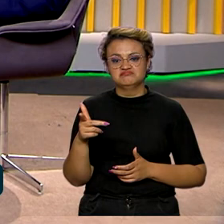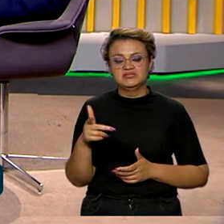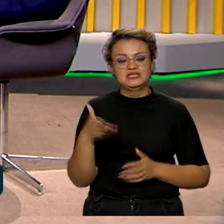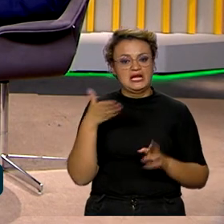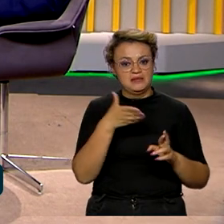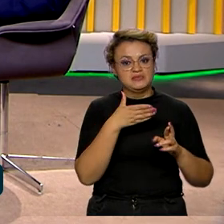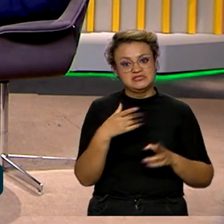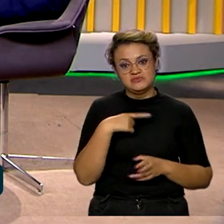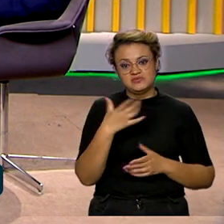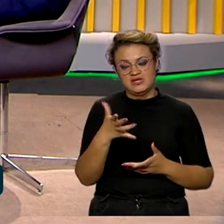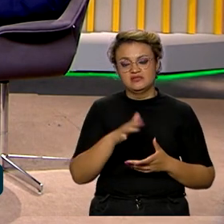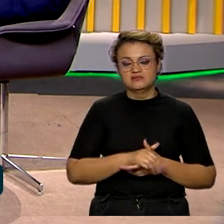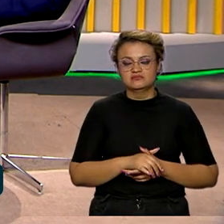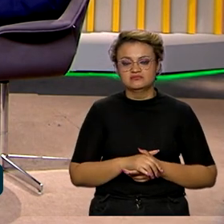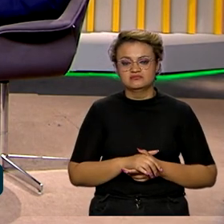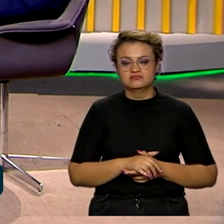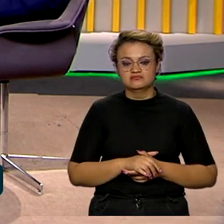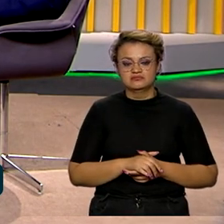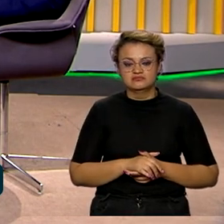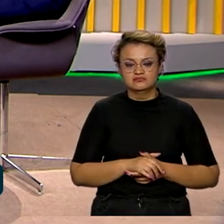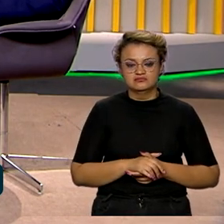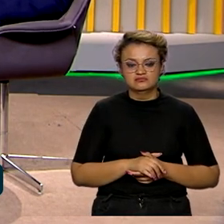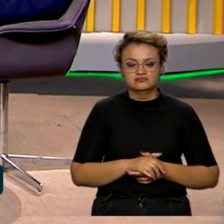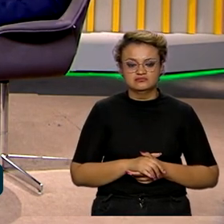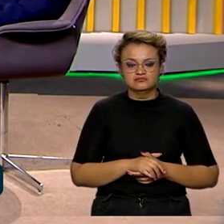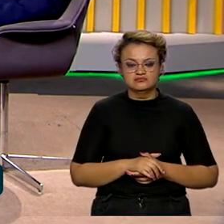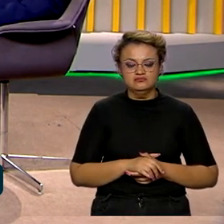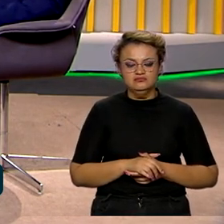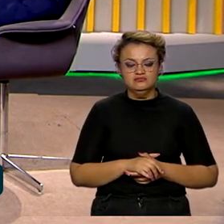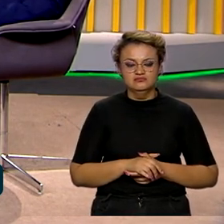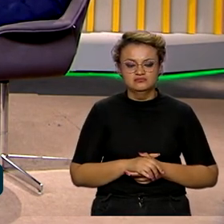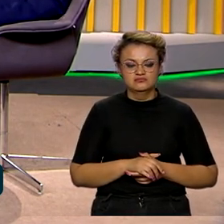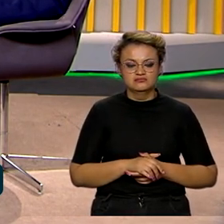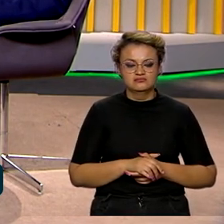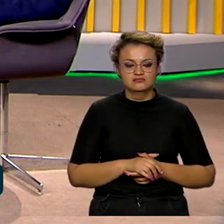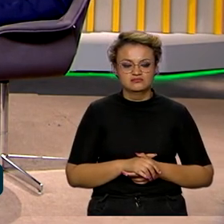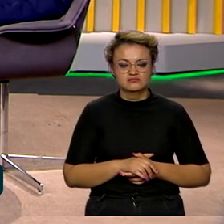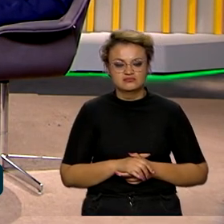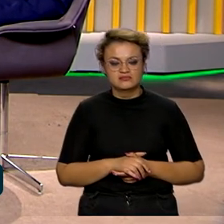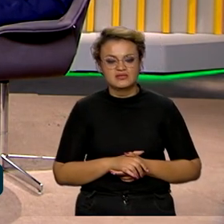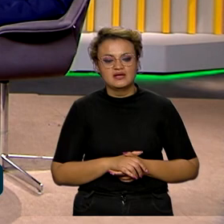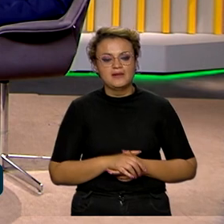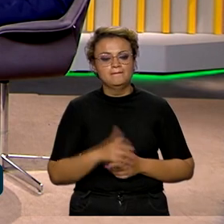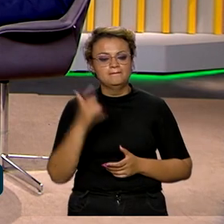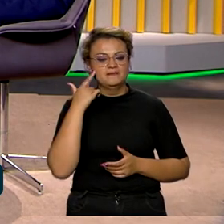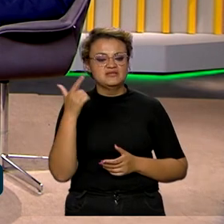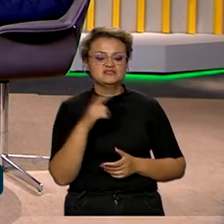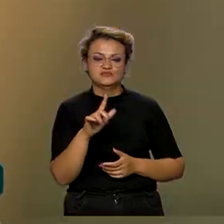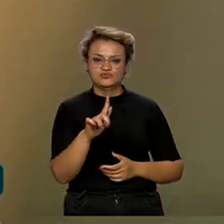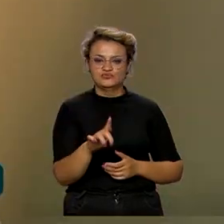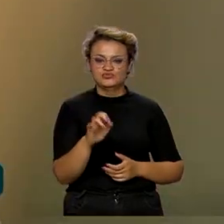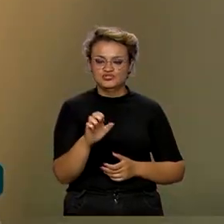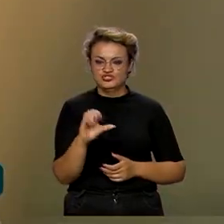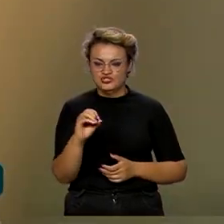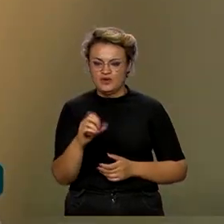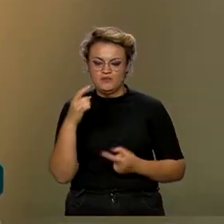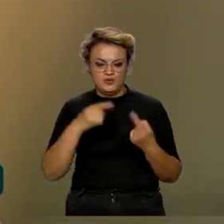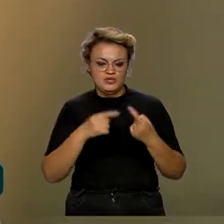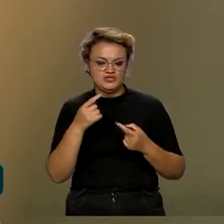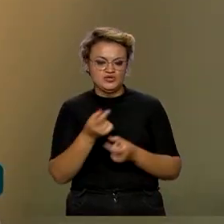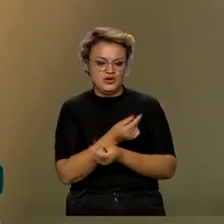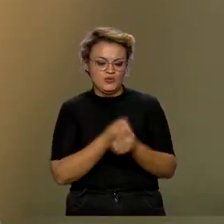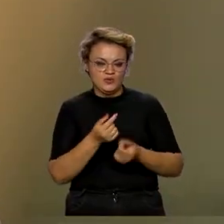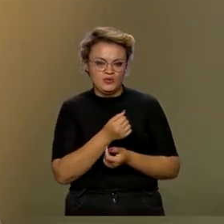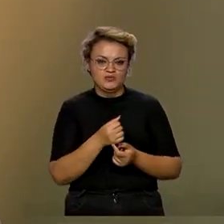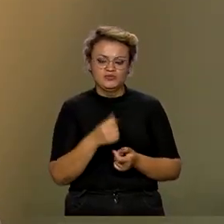representada nesta cúpula. Do ponto de vista, quando a gente observa, do ponto de vista do peso geopolítico, econômico, desses 23